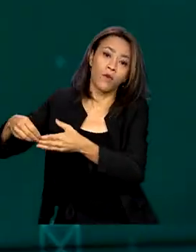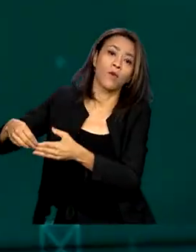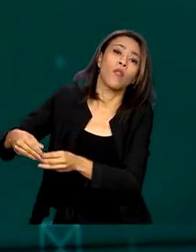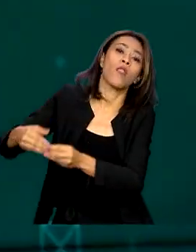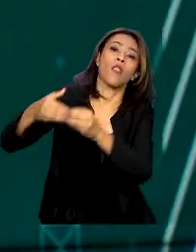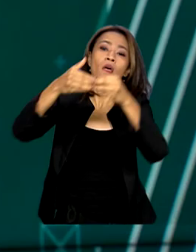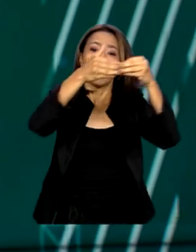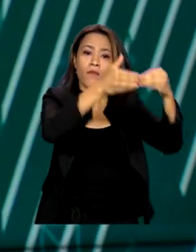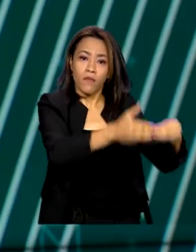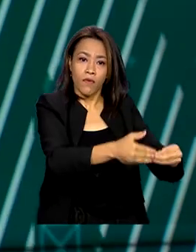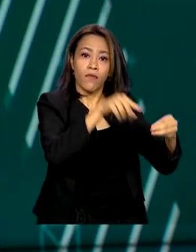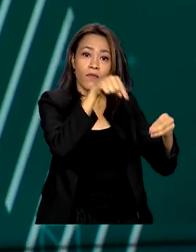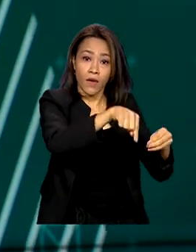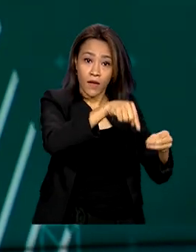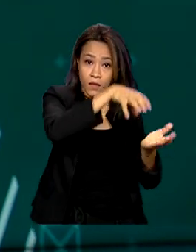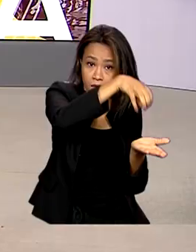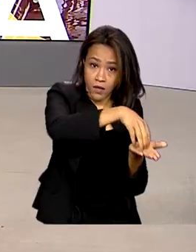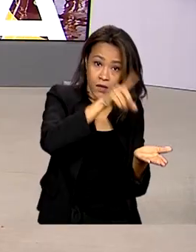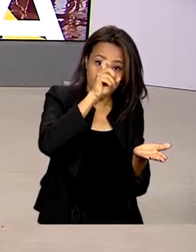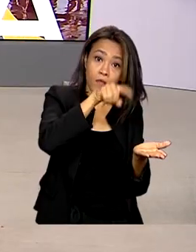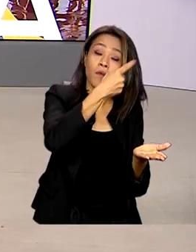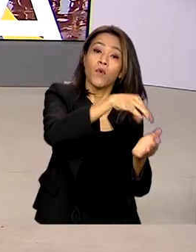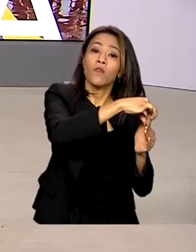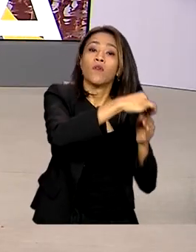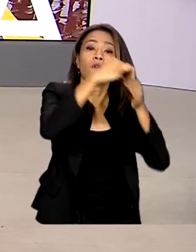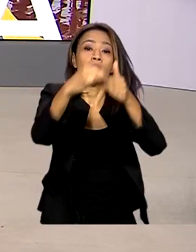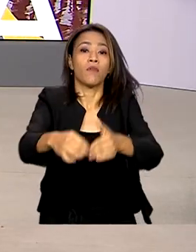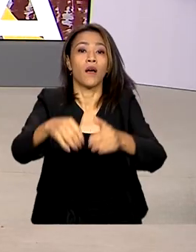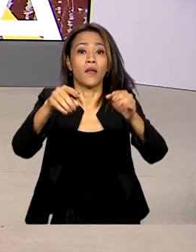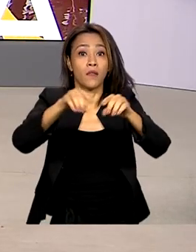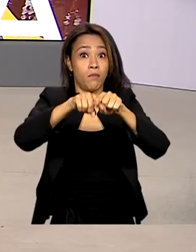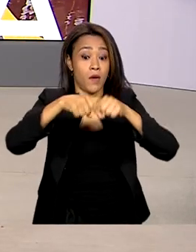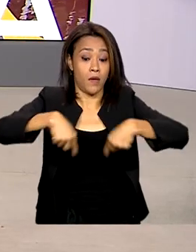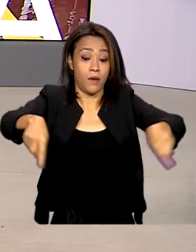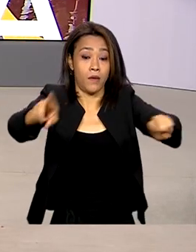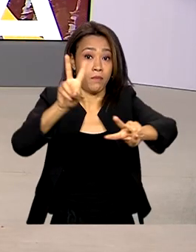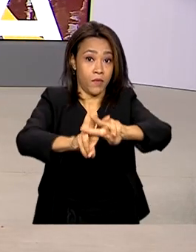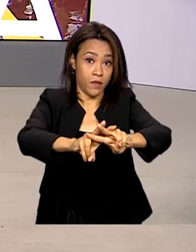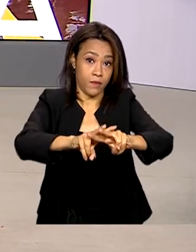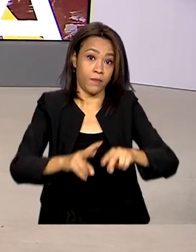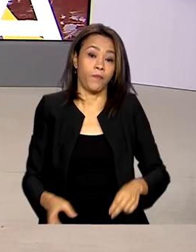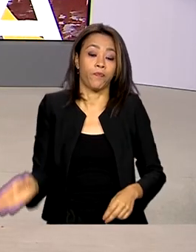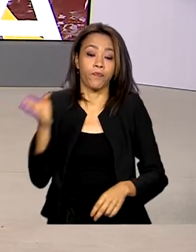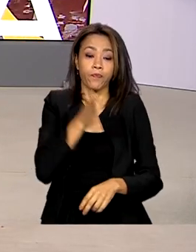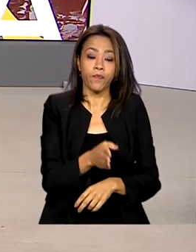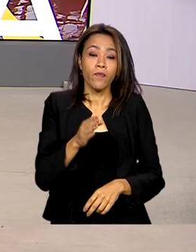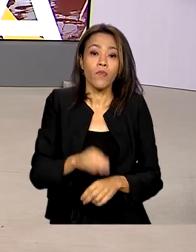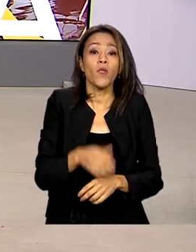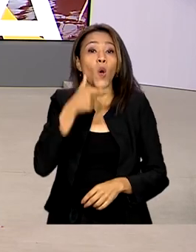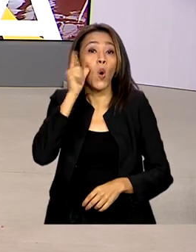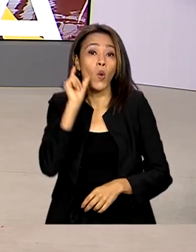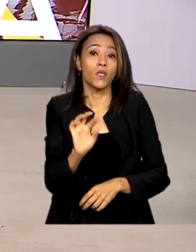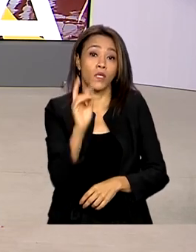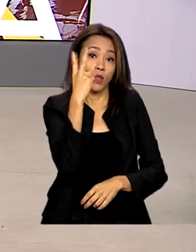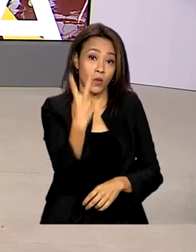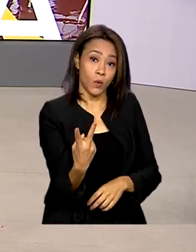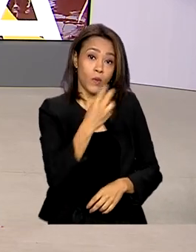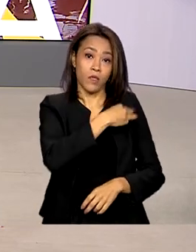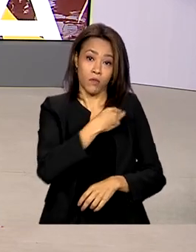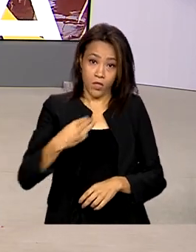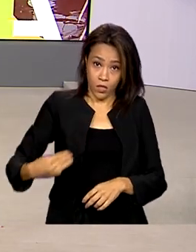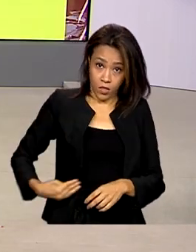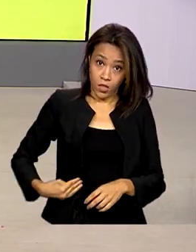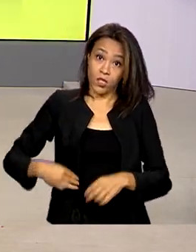e depois para o sistema prisional. As duas últimas ministras tomaram posse ontem no Palácio do Planalto.